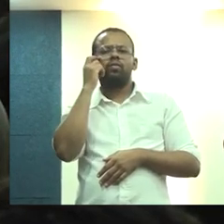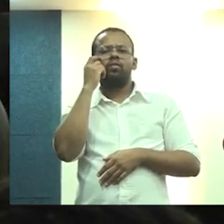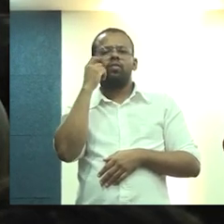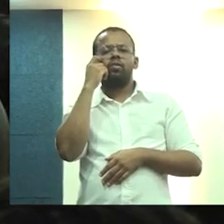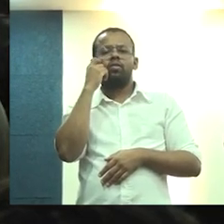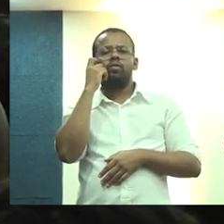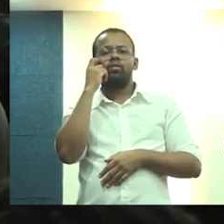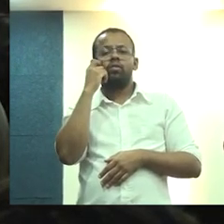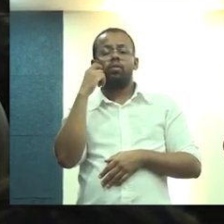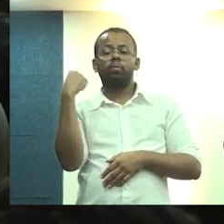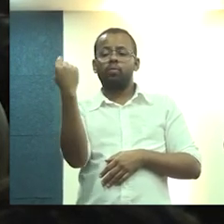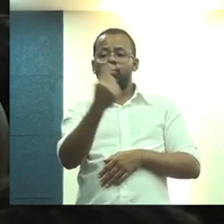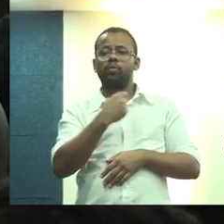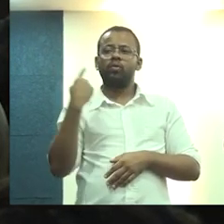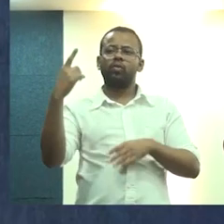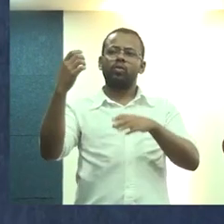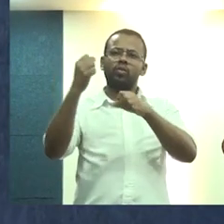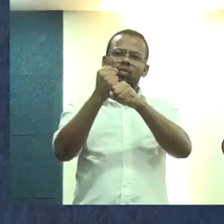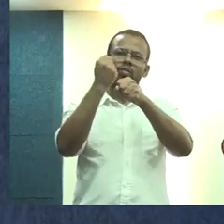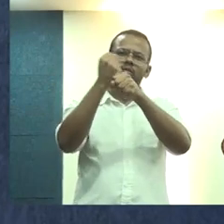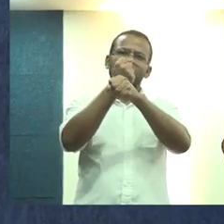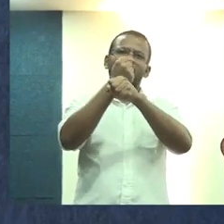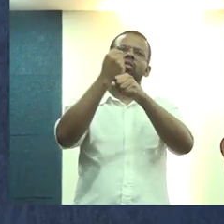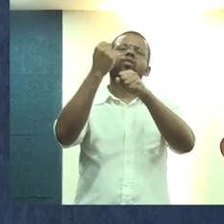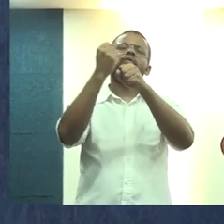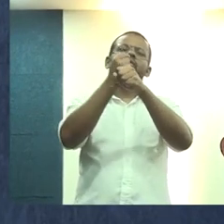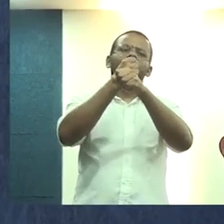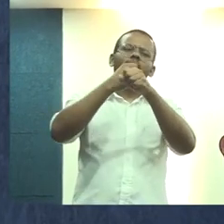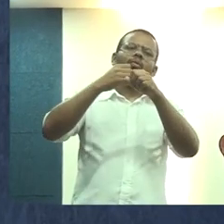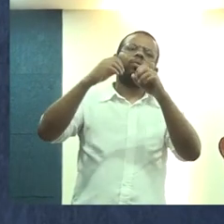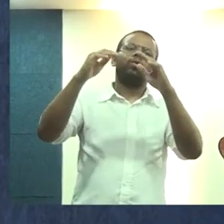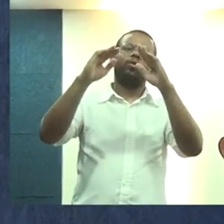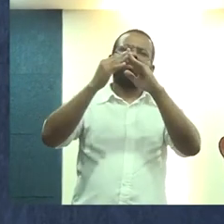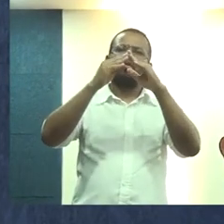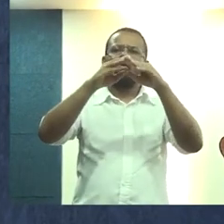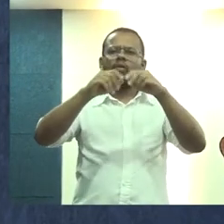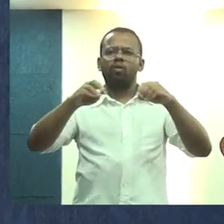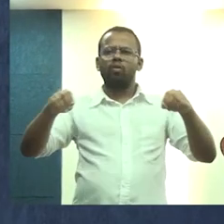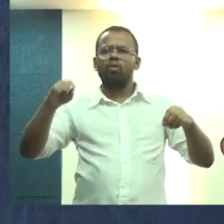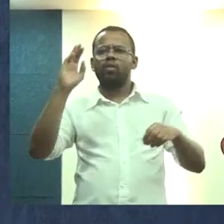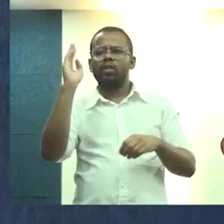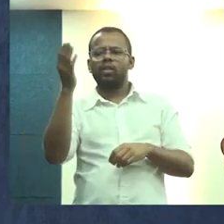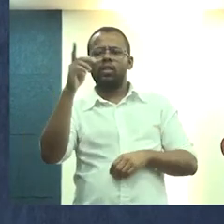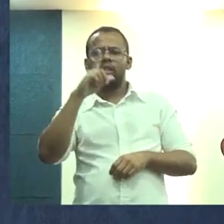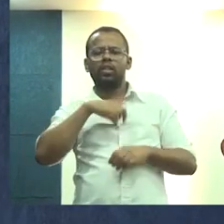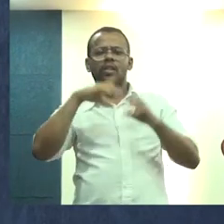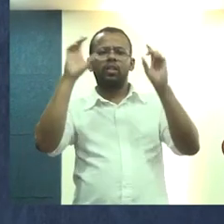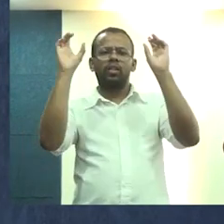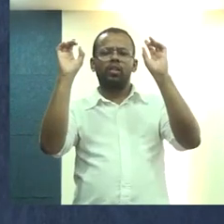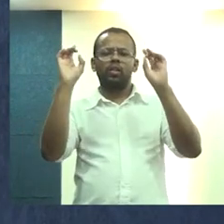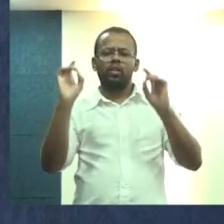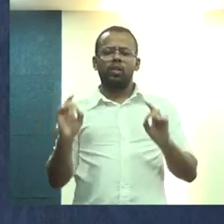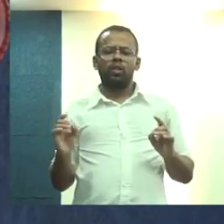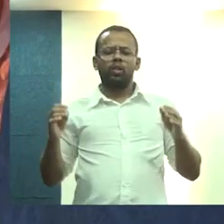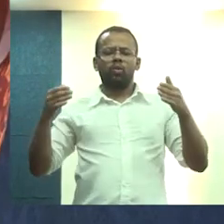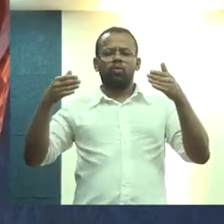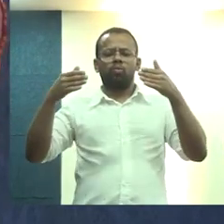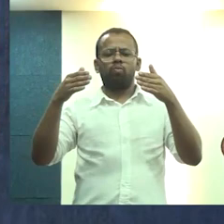E isso é para reformar e construir os territórios existentes, em especial.